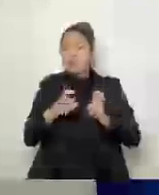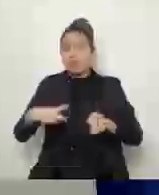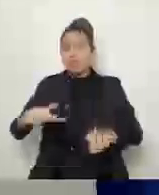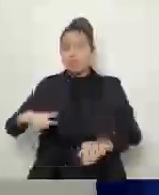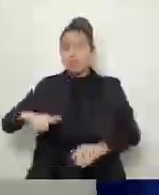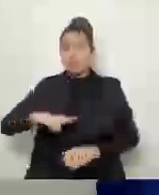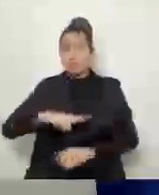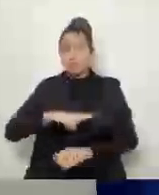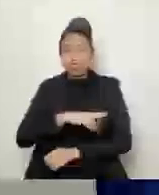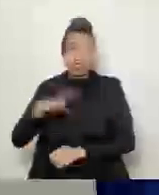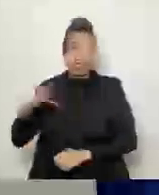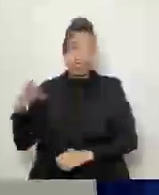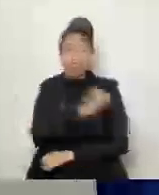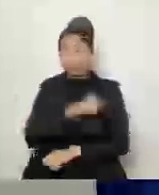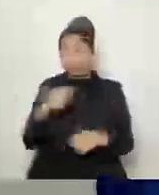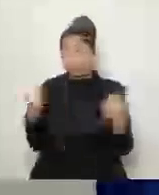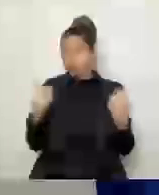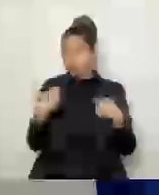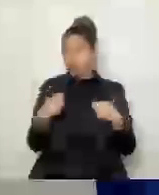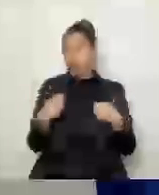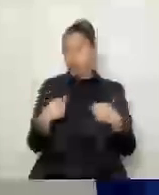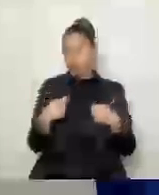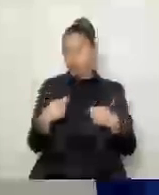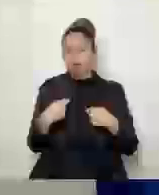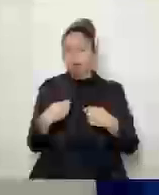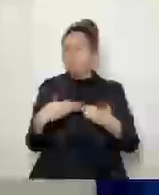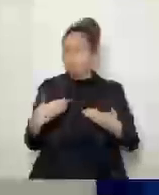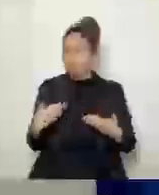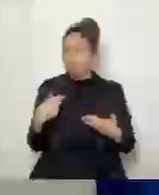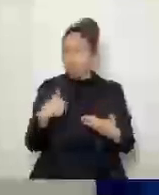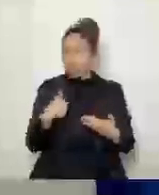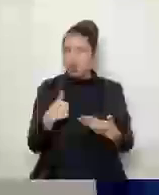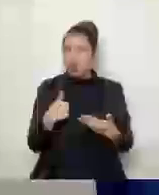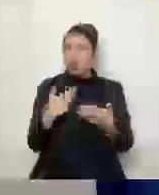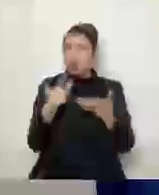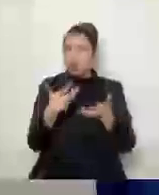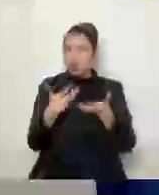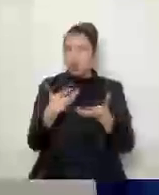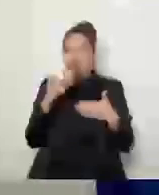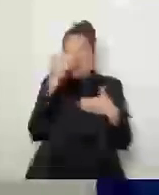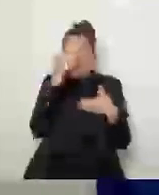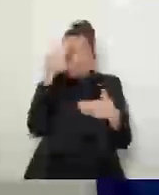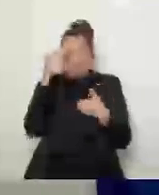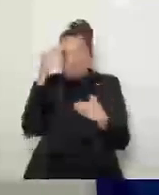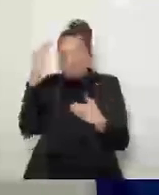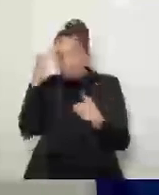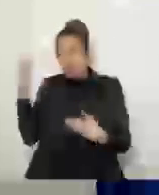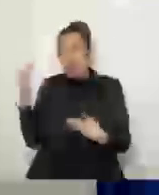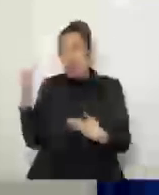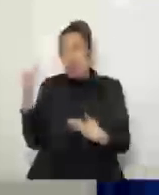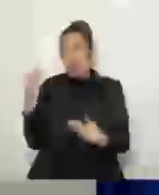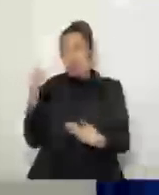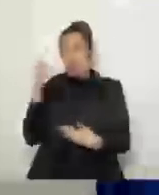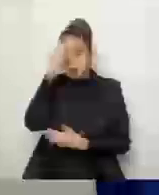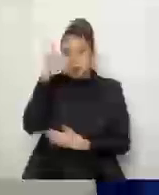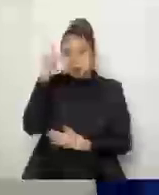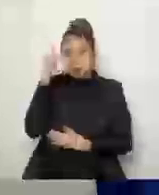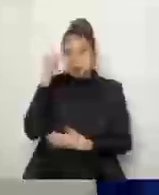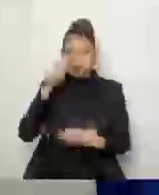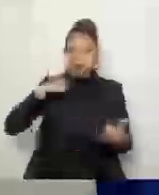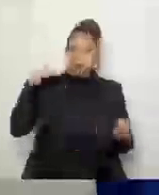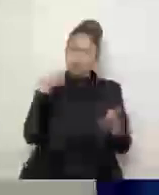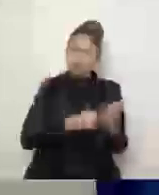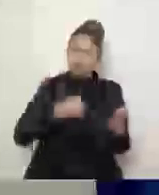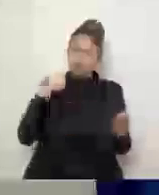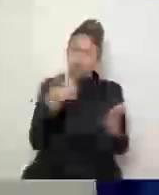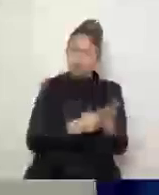e quero subir aqui sempre para agradecer as pessoas que não lutam apenas por uma bandeira ou por um partido, mas sim pelas